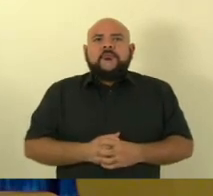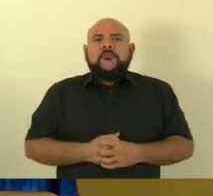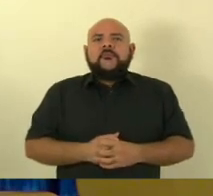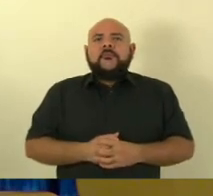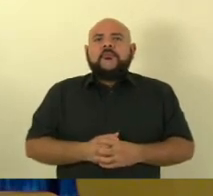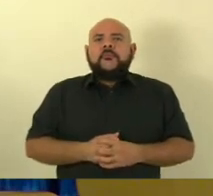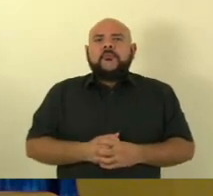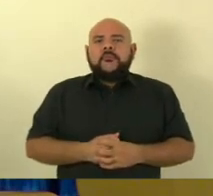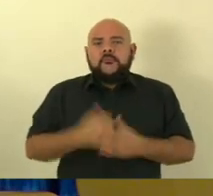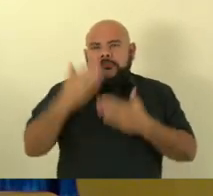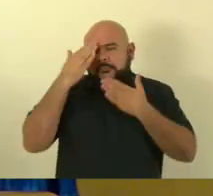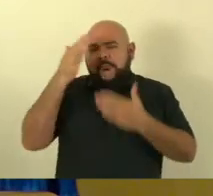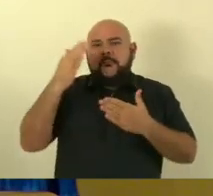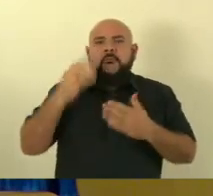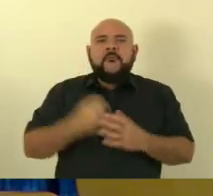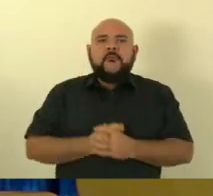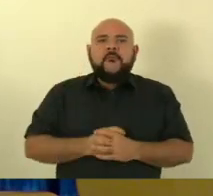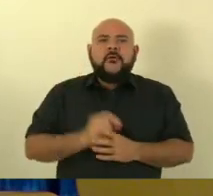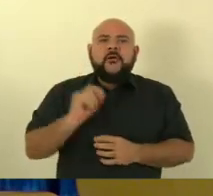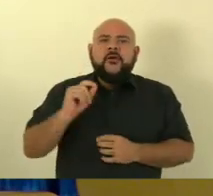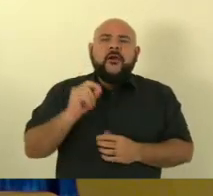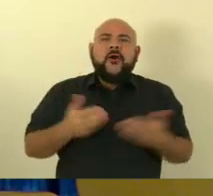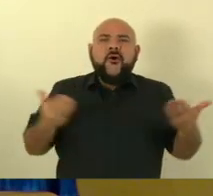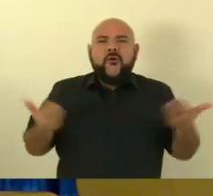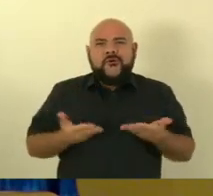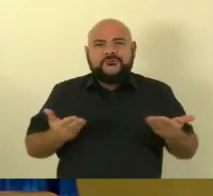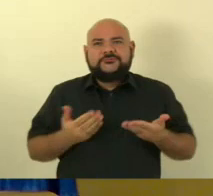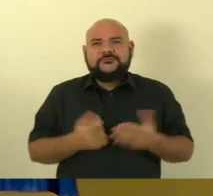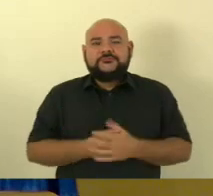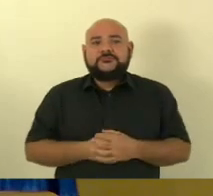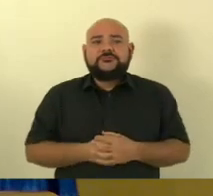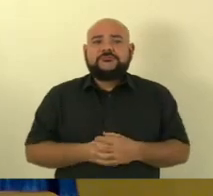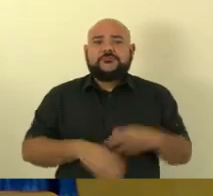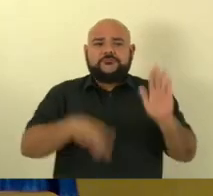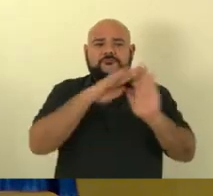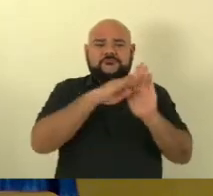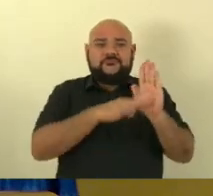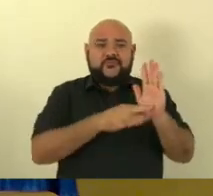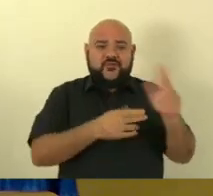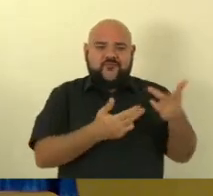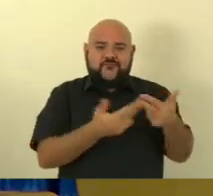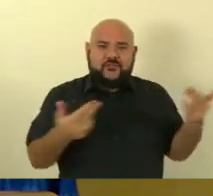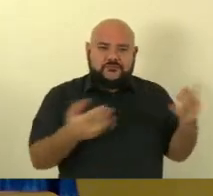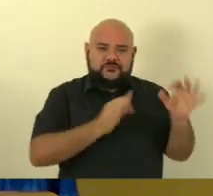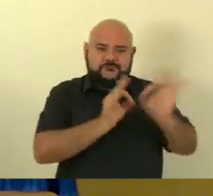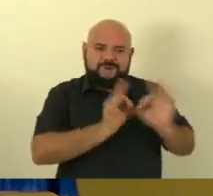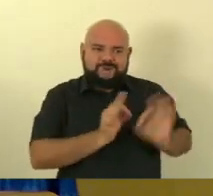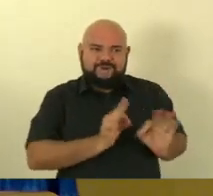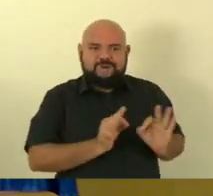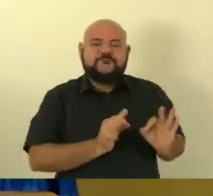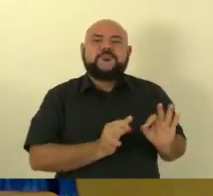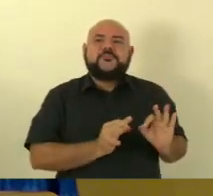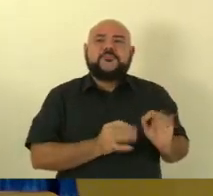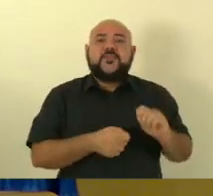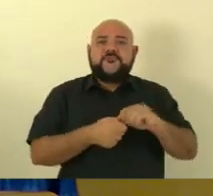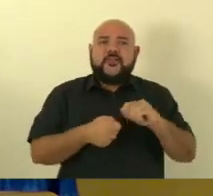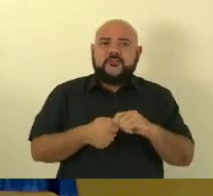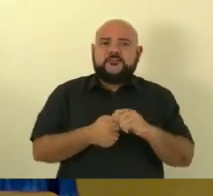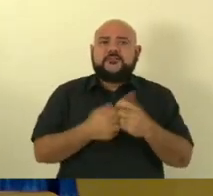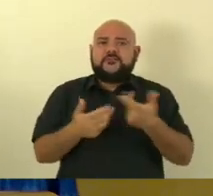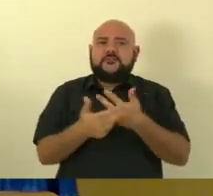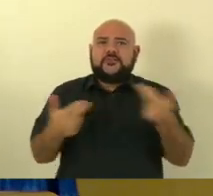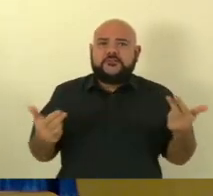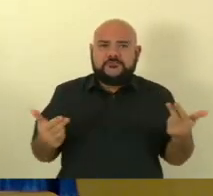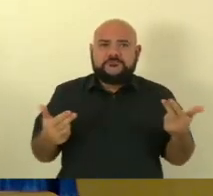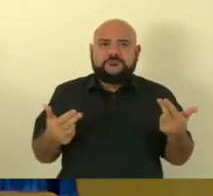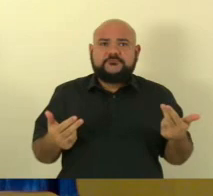indicações nessa data na qual nós fizemos algumas mas gostaríamos